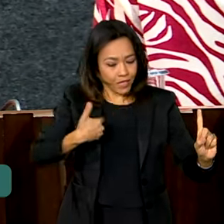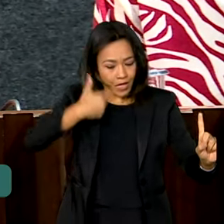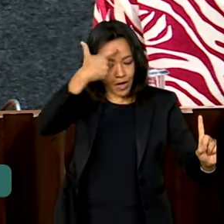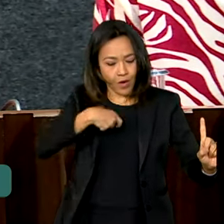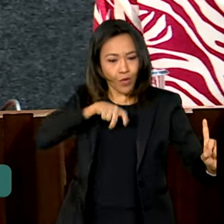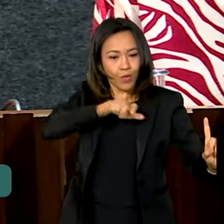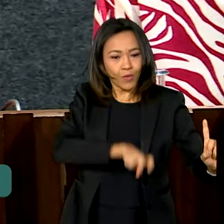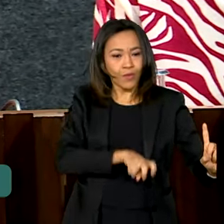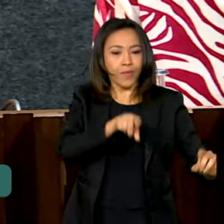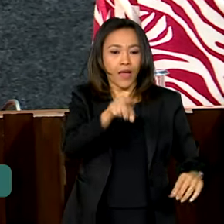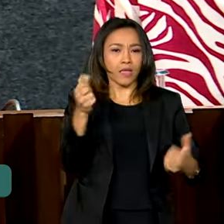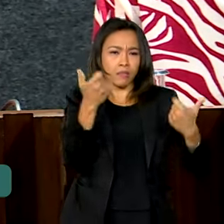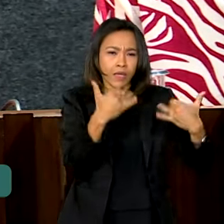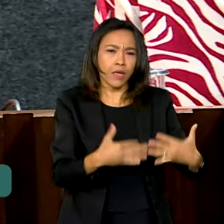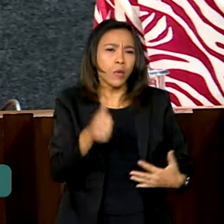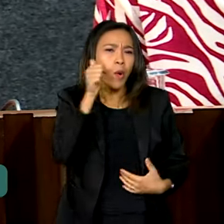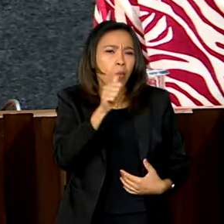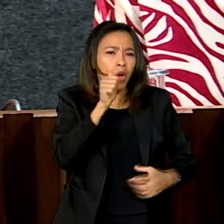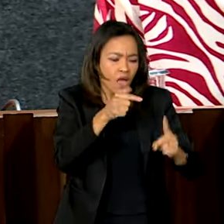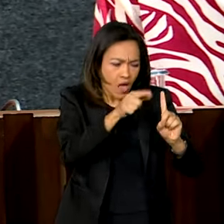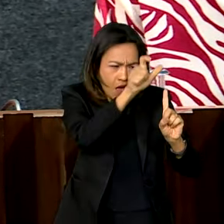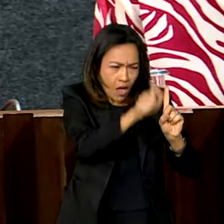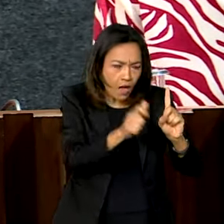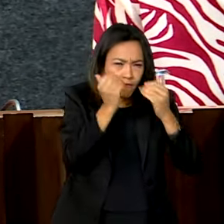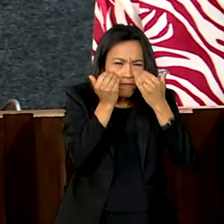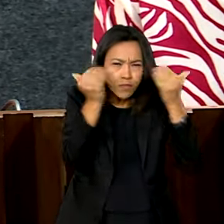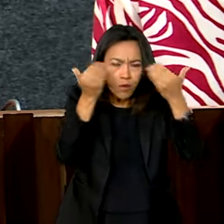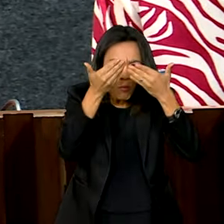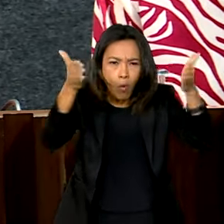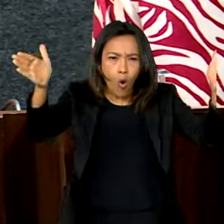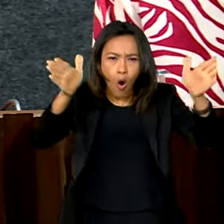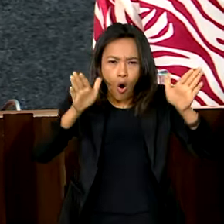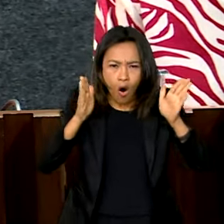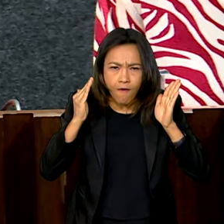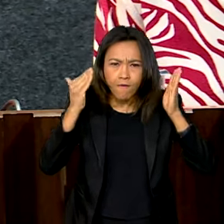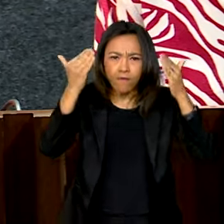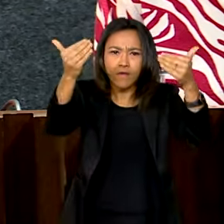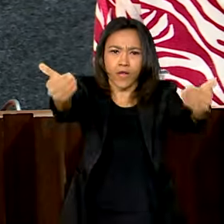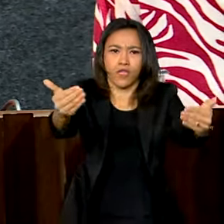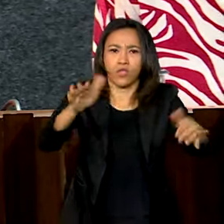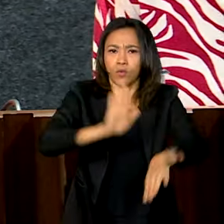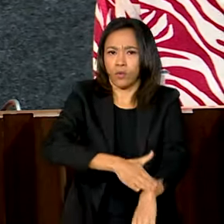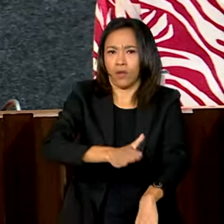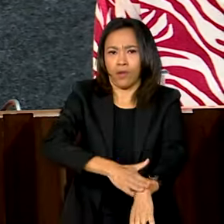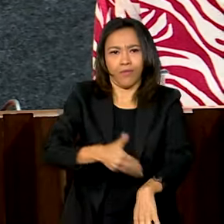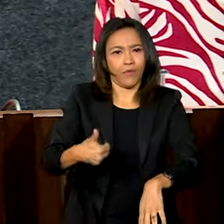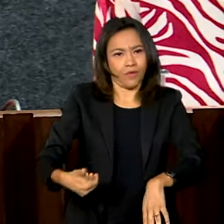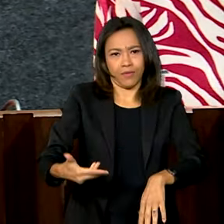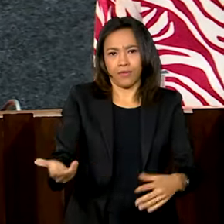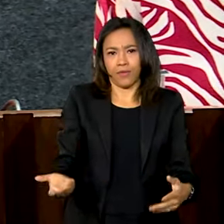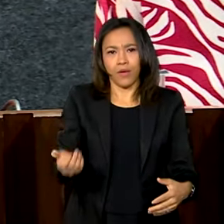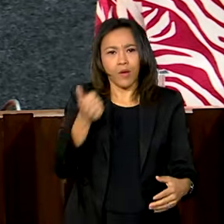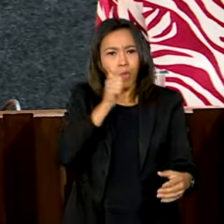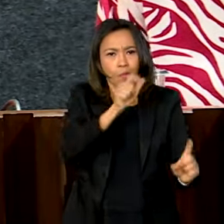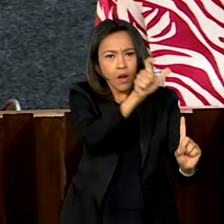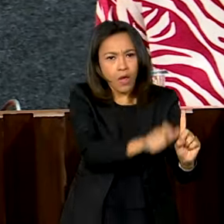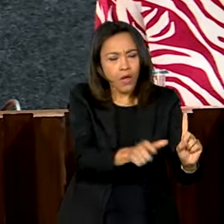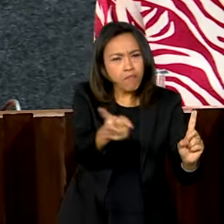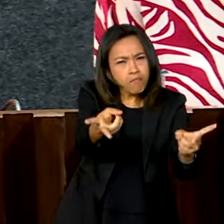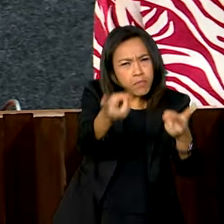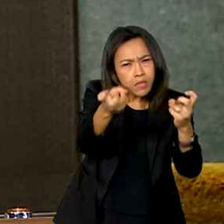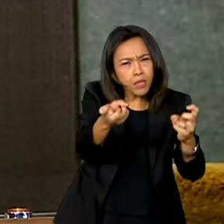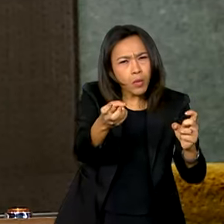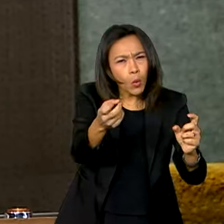uma mulher muito à frente do seu tempo, uma mulher capaz de perceber tão